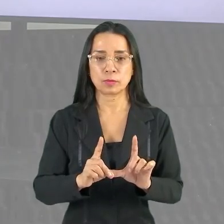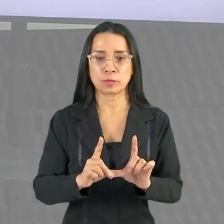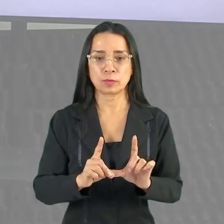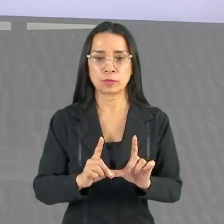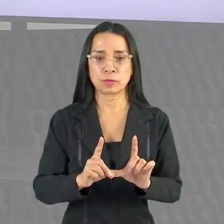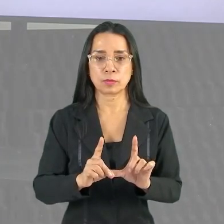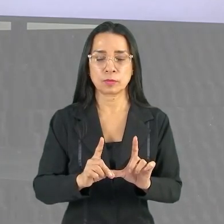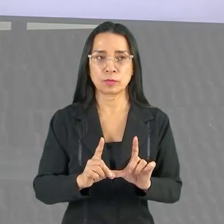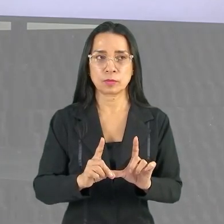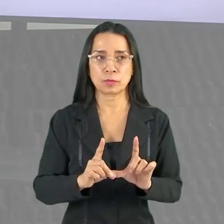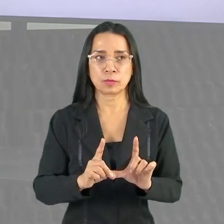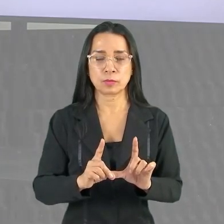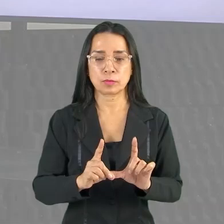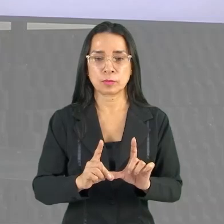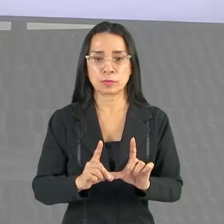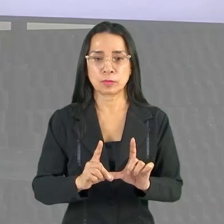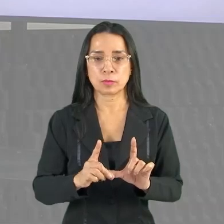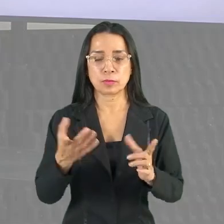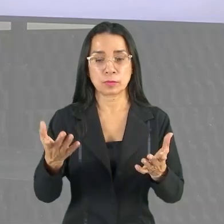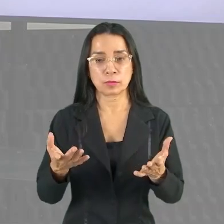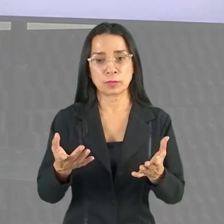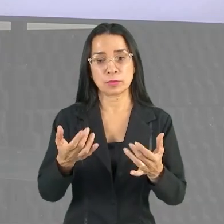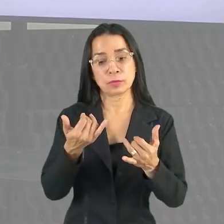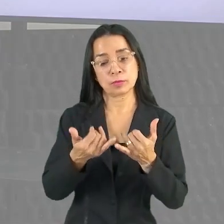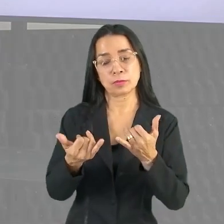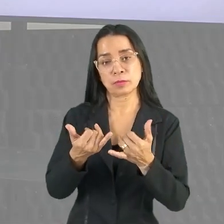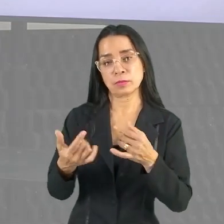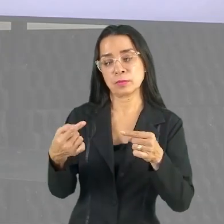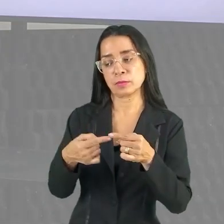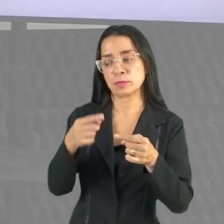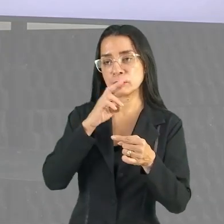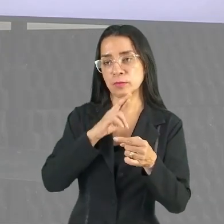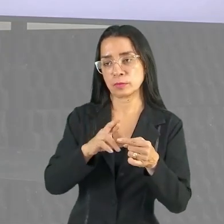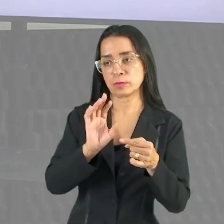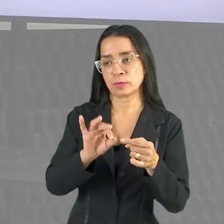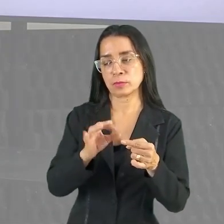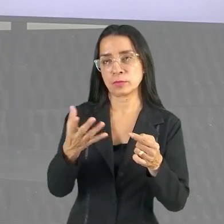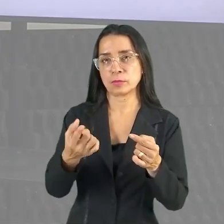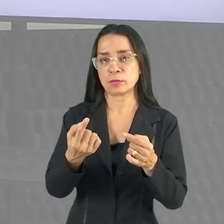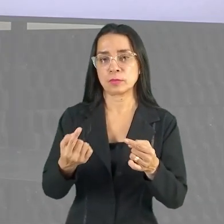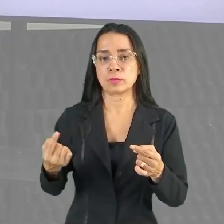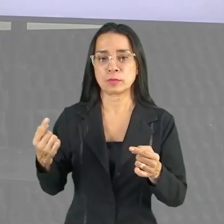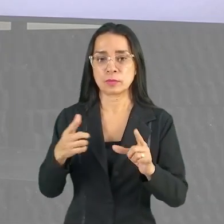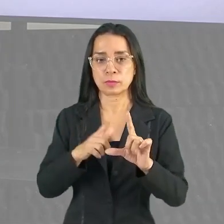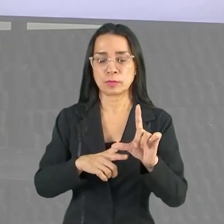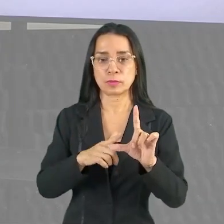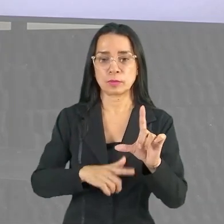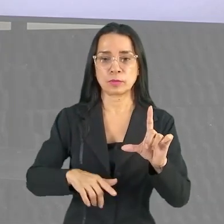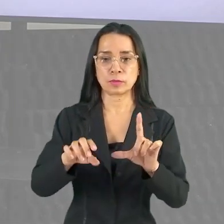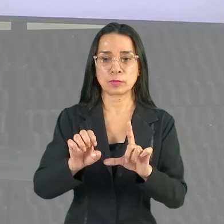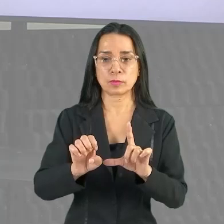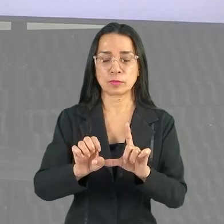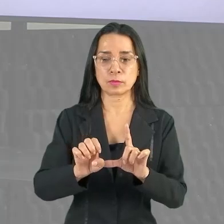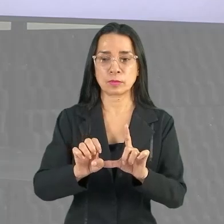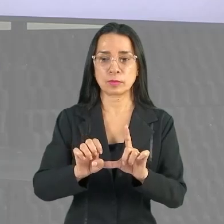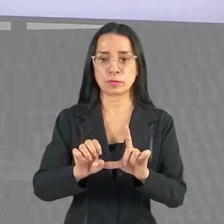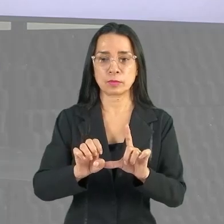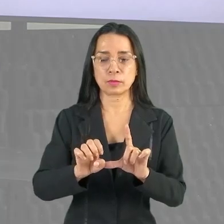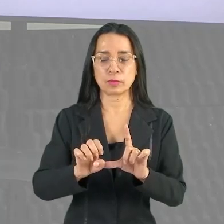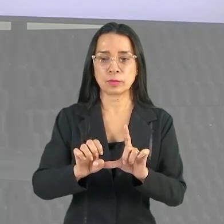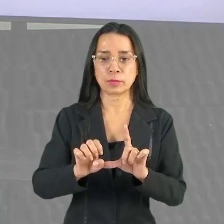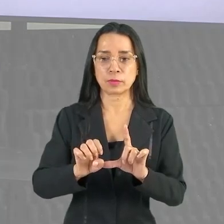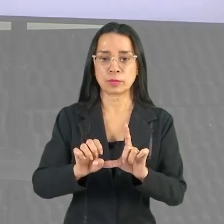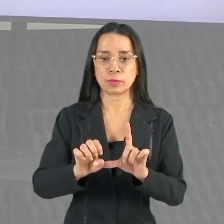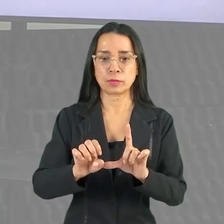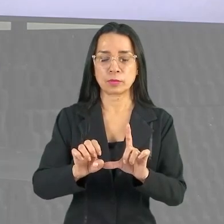está no caminho aí para ser a resposta correta. Letra E. Reproduz a noção de que